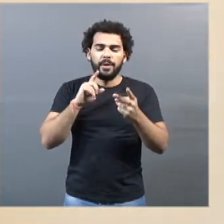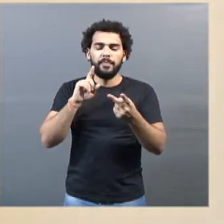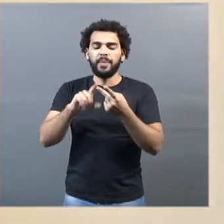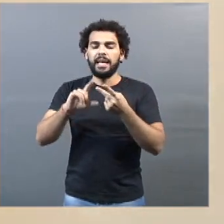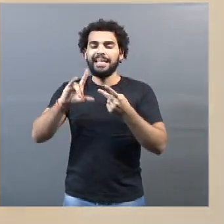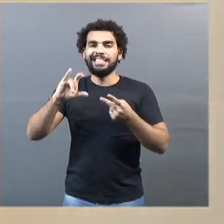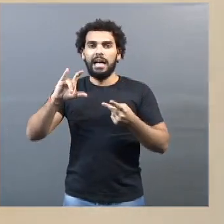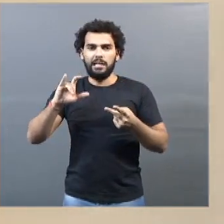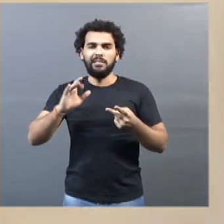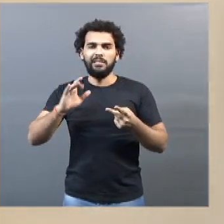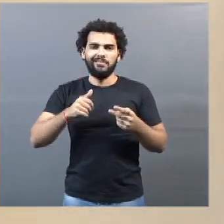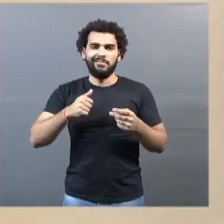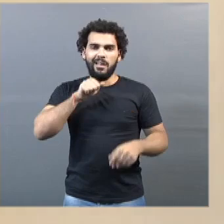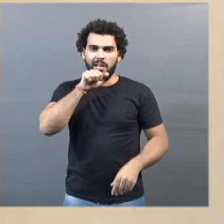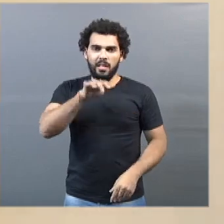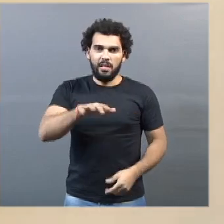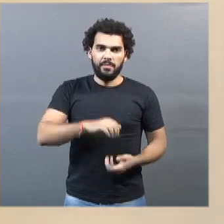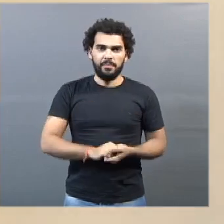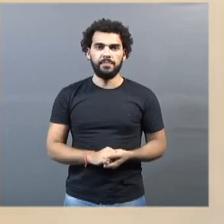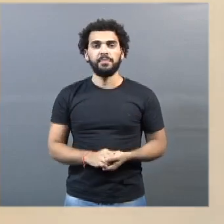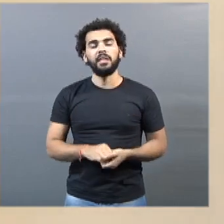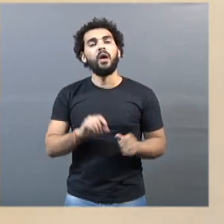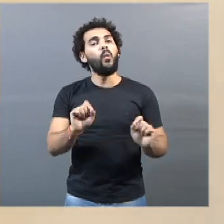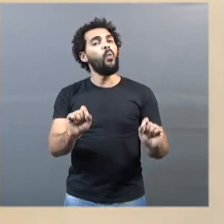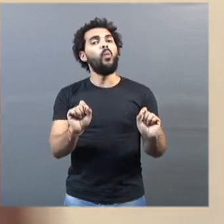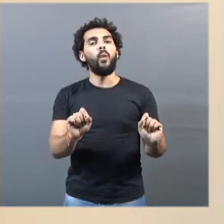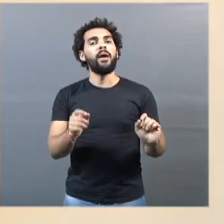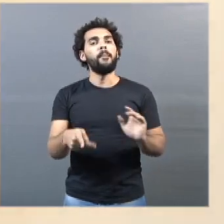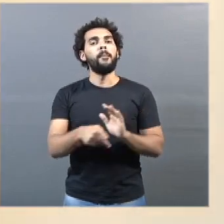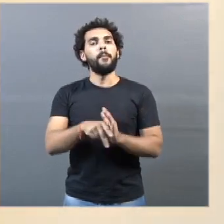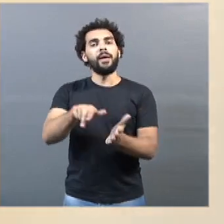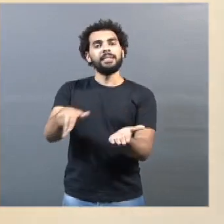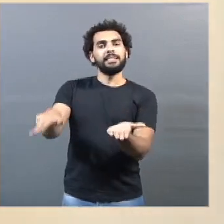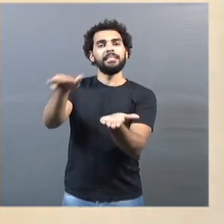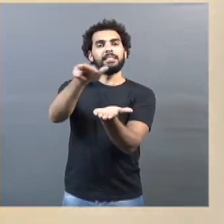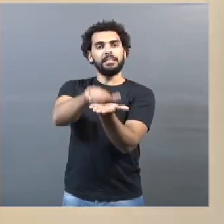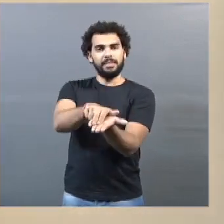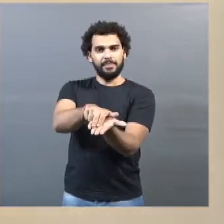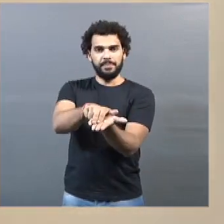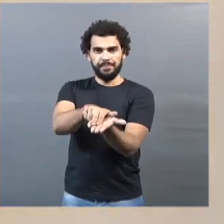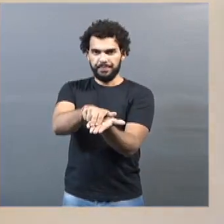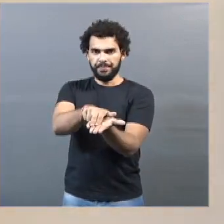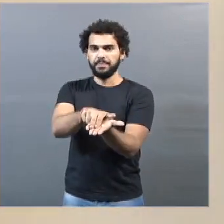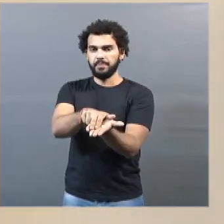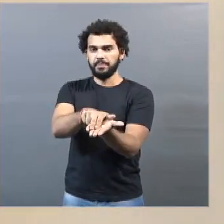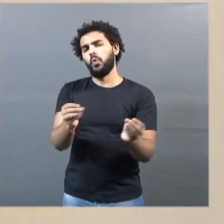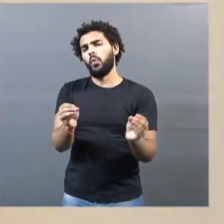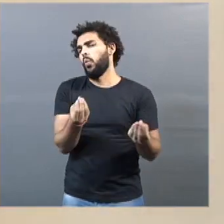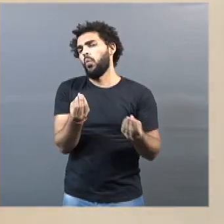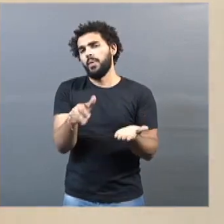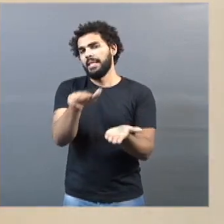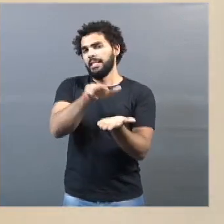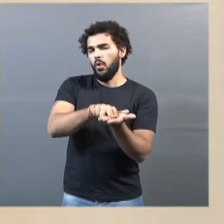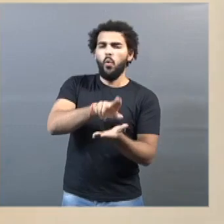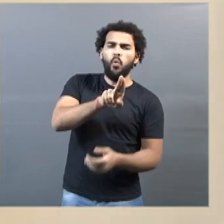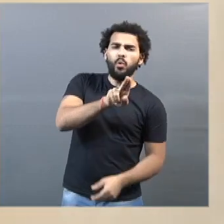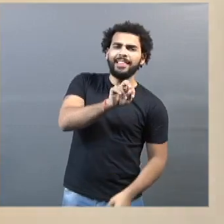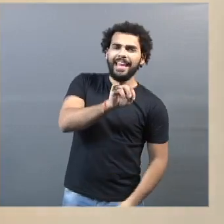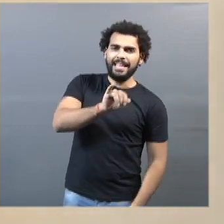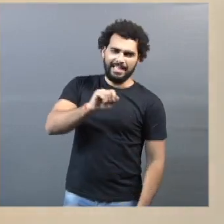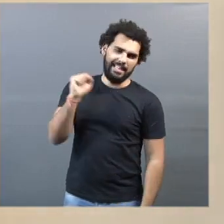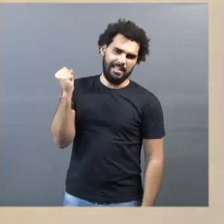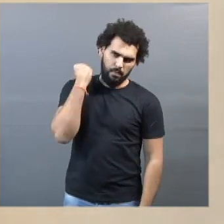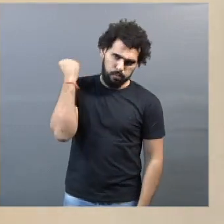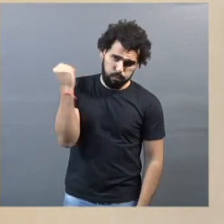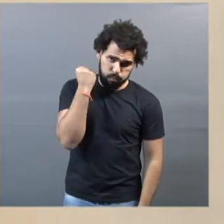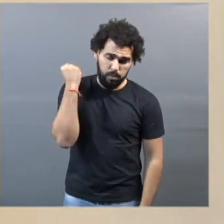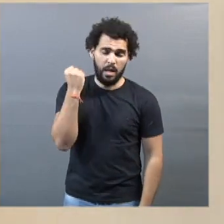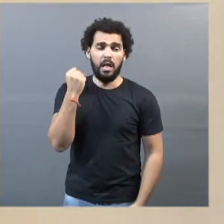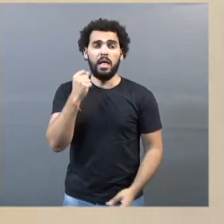documento